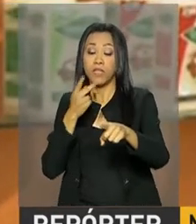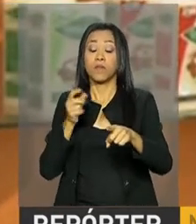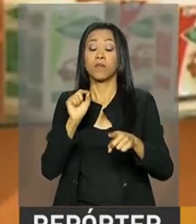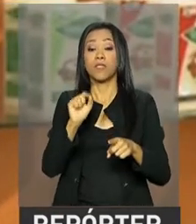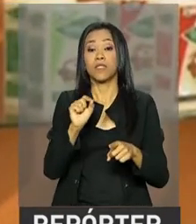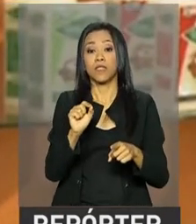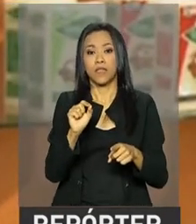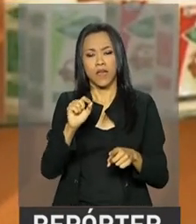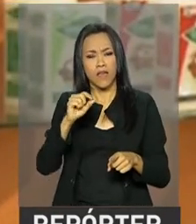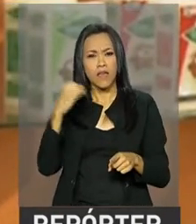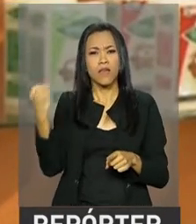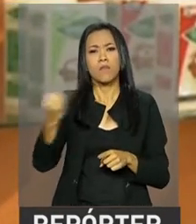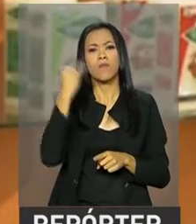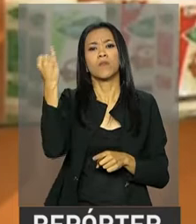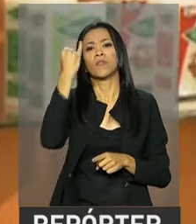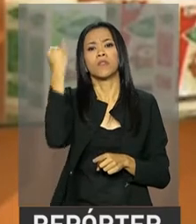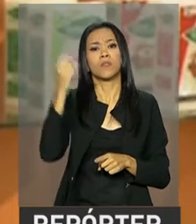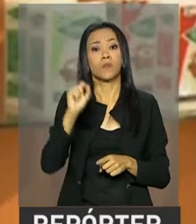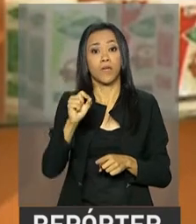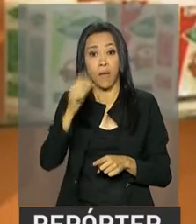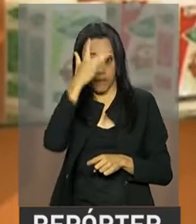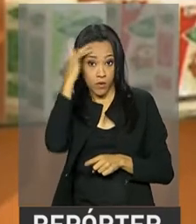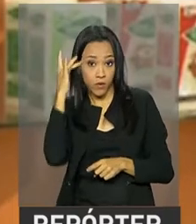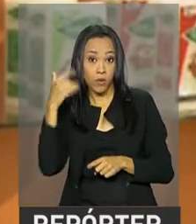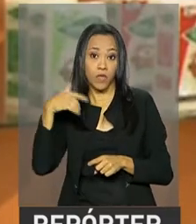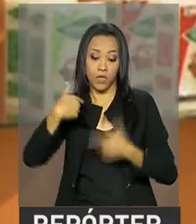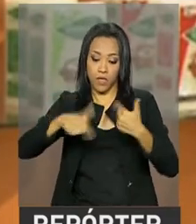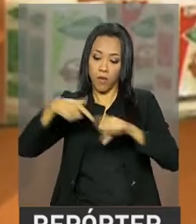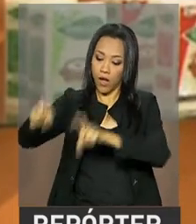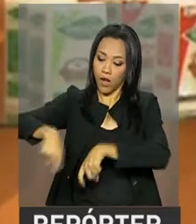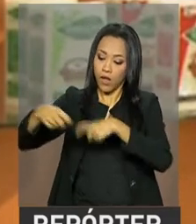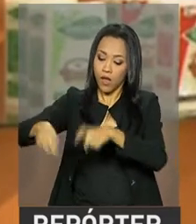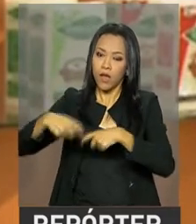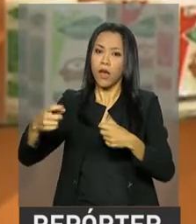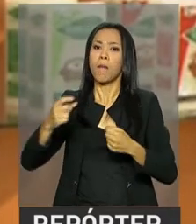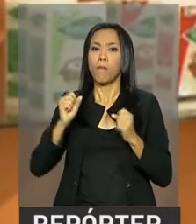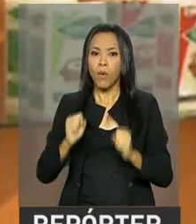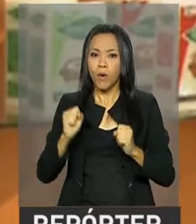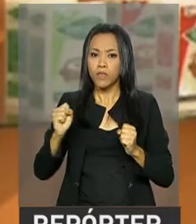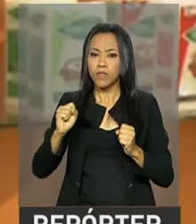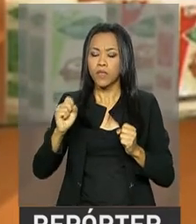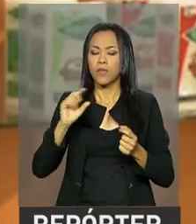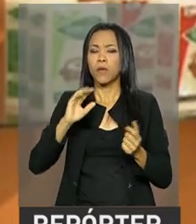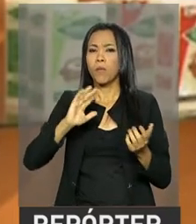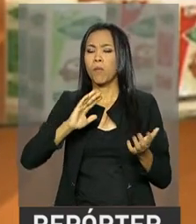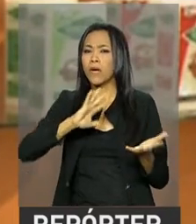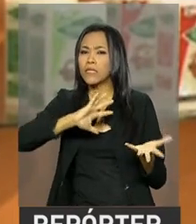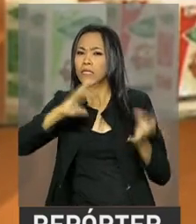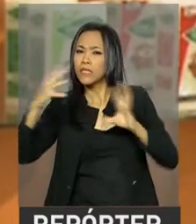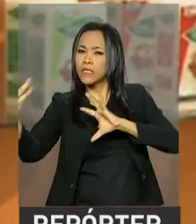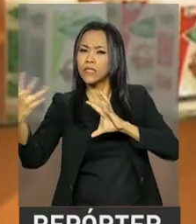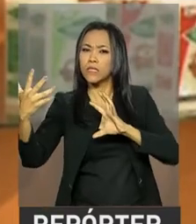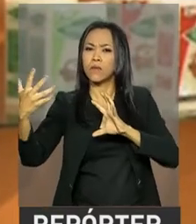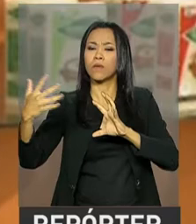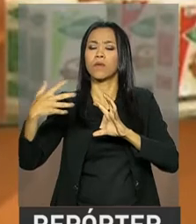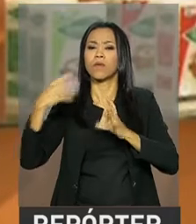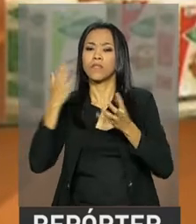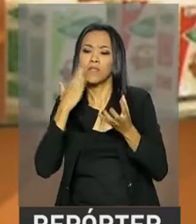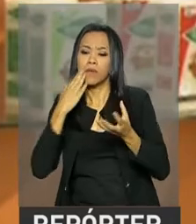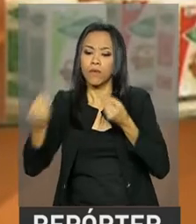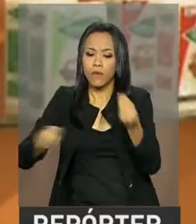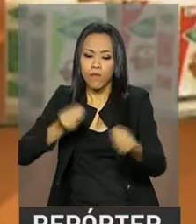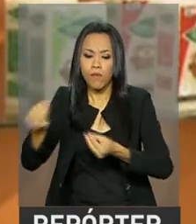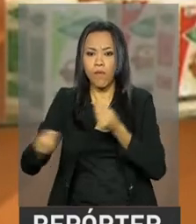elas são fundamentais para que esse agricultor possa iniciar um processo de transição agroecológica, de garantir a sua sobrevivência inicial